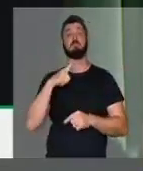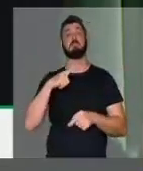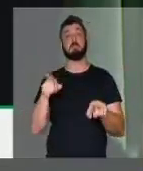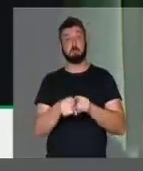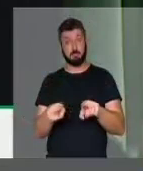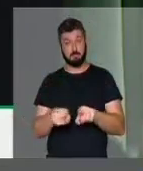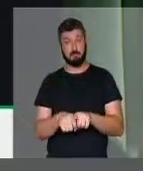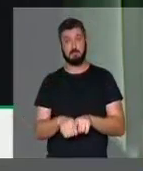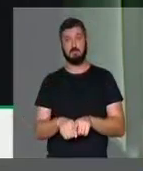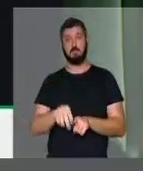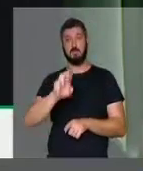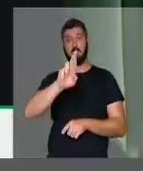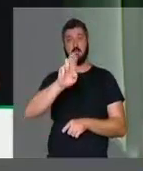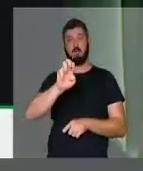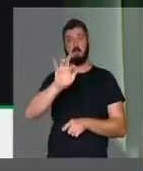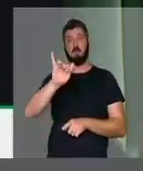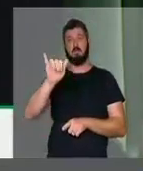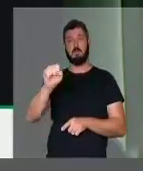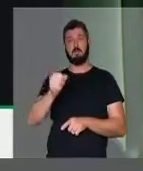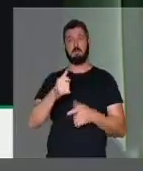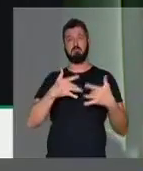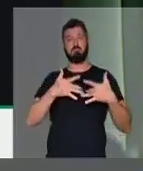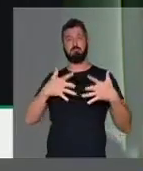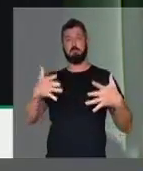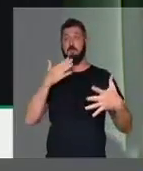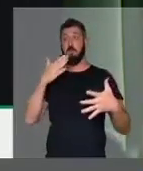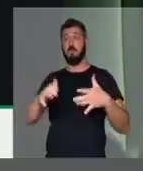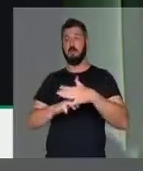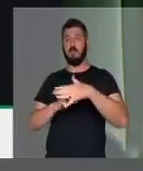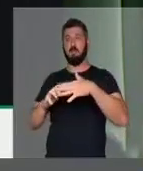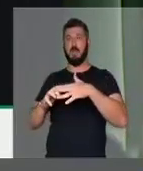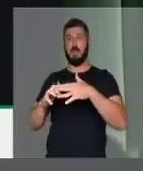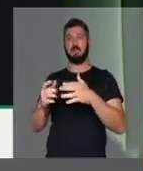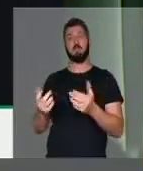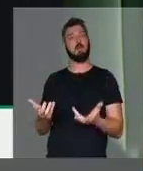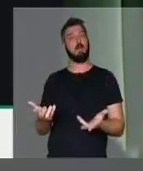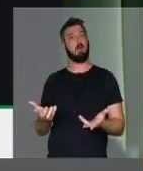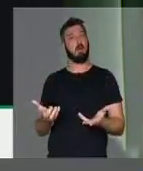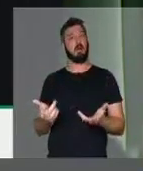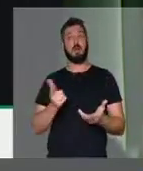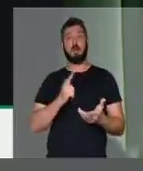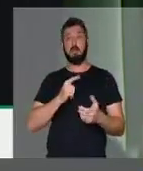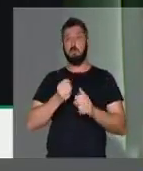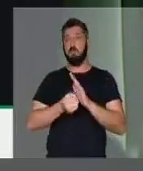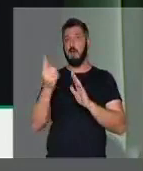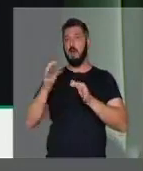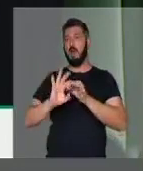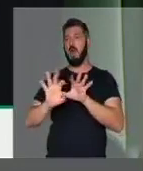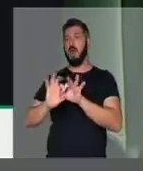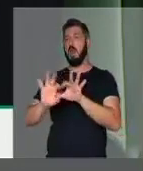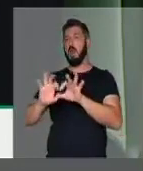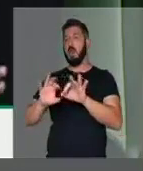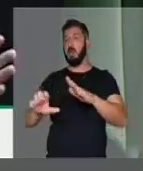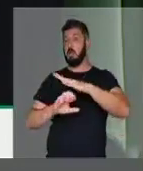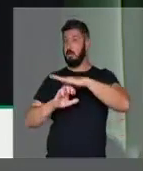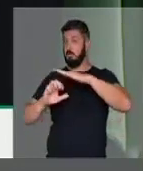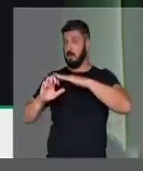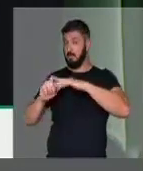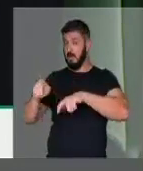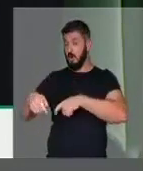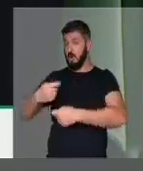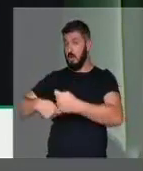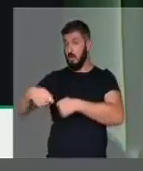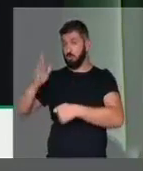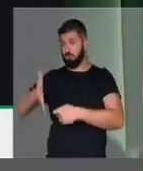tivemos aí um refis generoso para a classe empresarial, nós tivemos aí várias concessões para empresários do